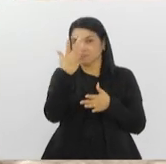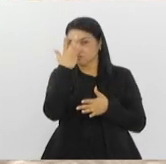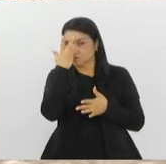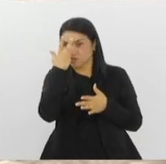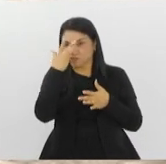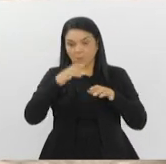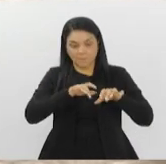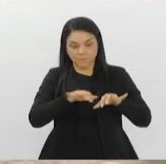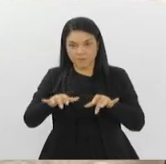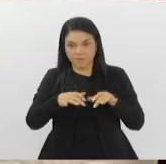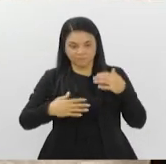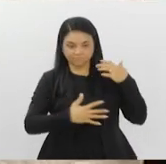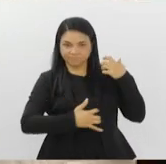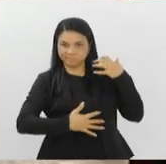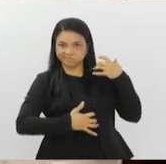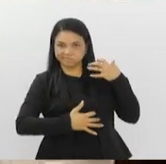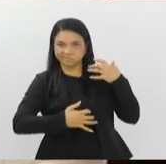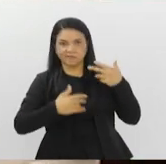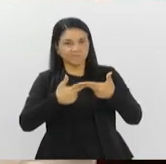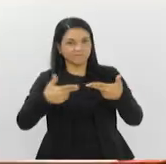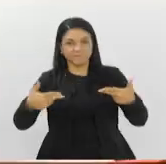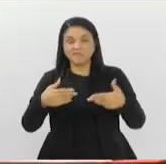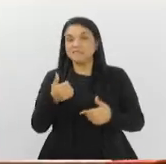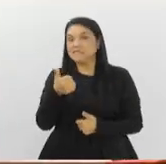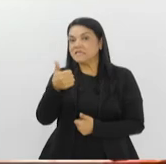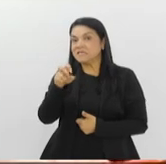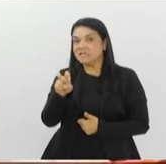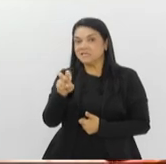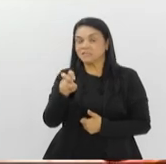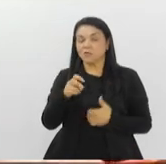piano, cítara e selo indiano de 15 cordas.